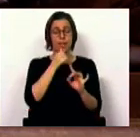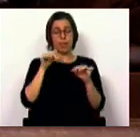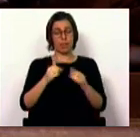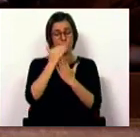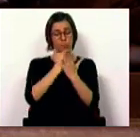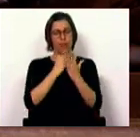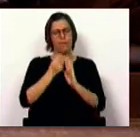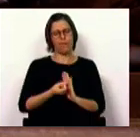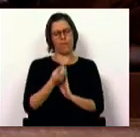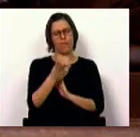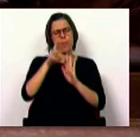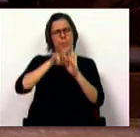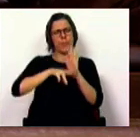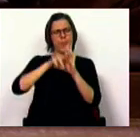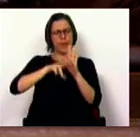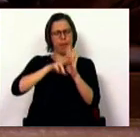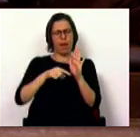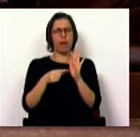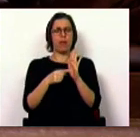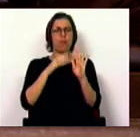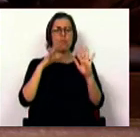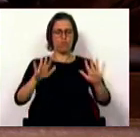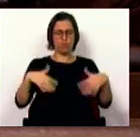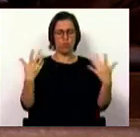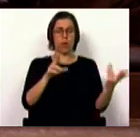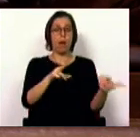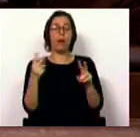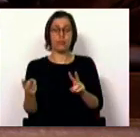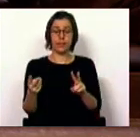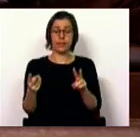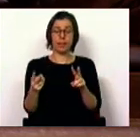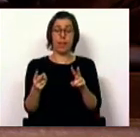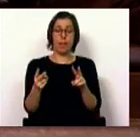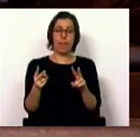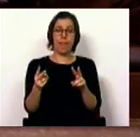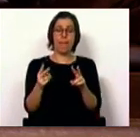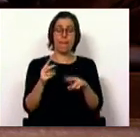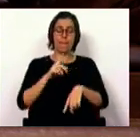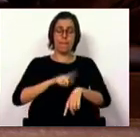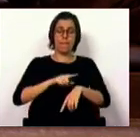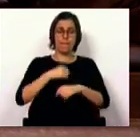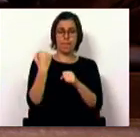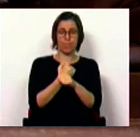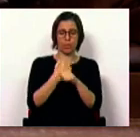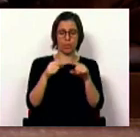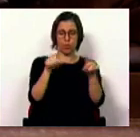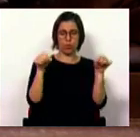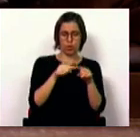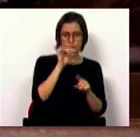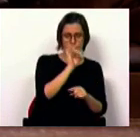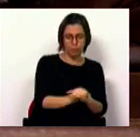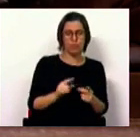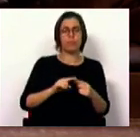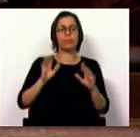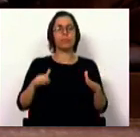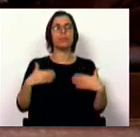um conjunto de regras que permitem a alteração do horário de funcionamento de estabelecimentos, que